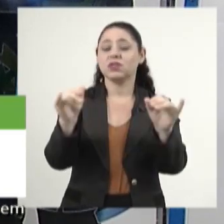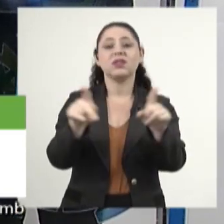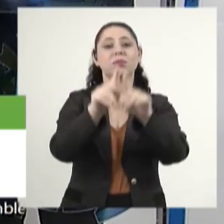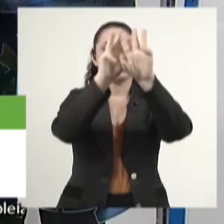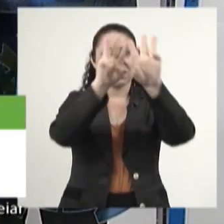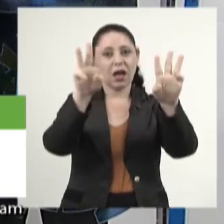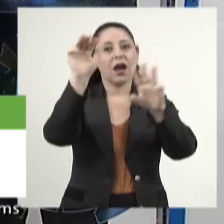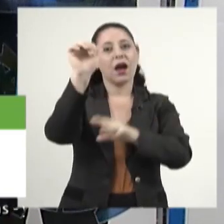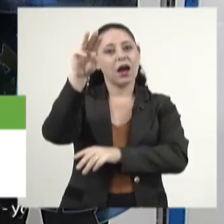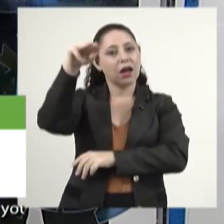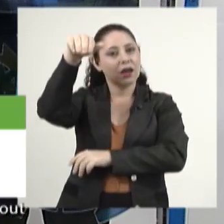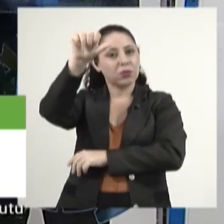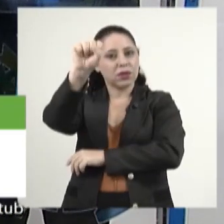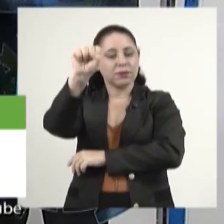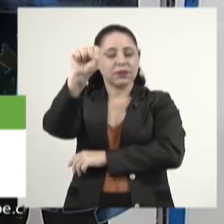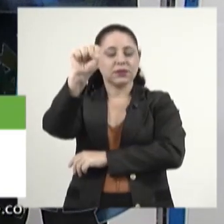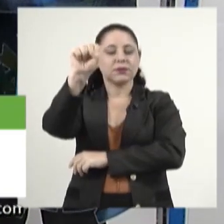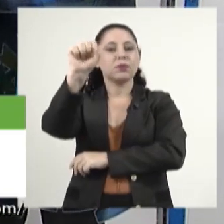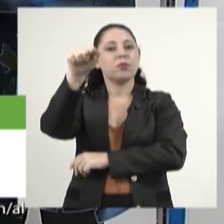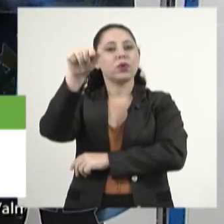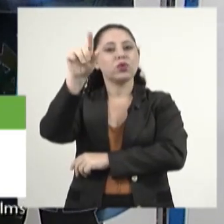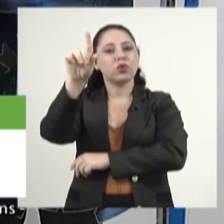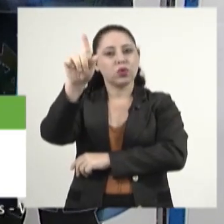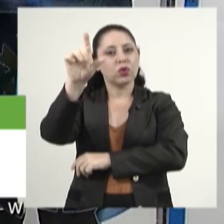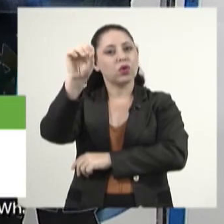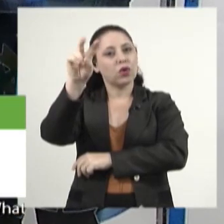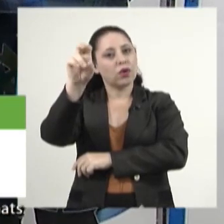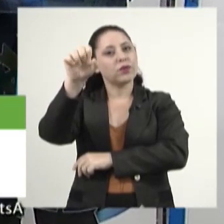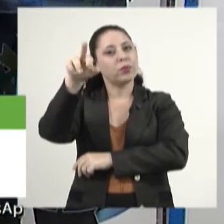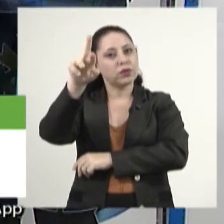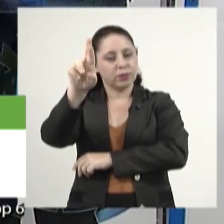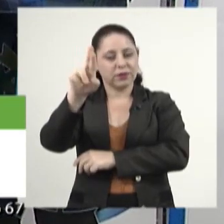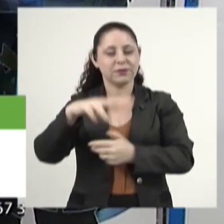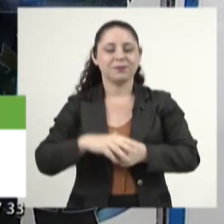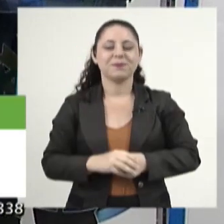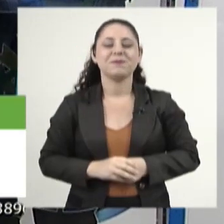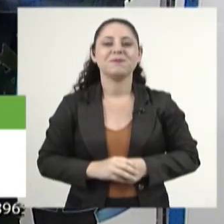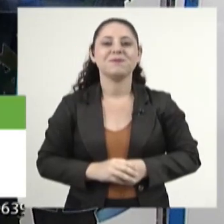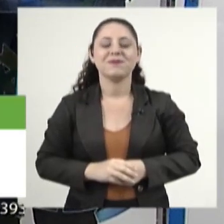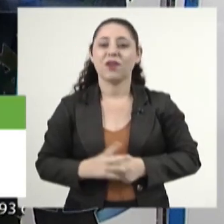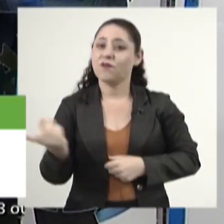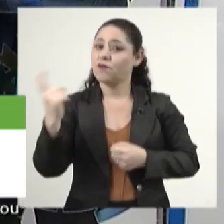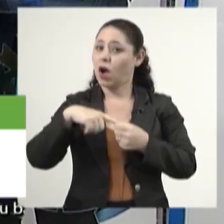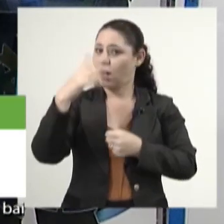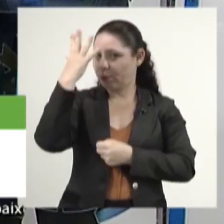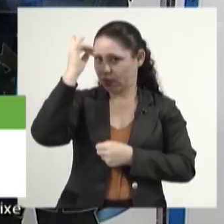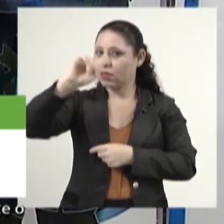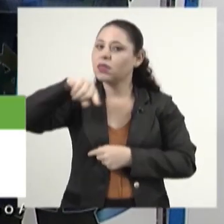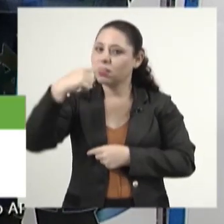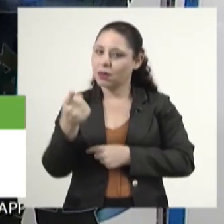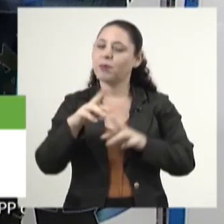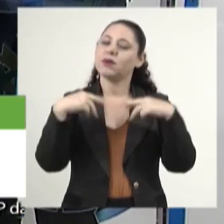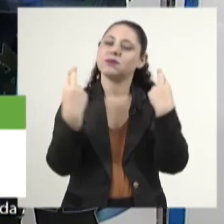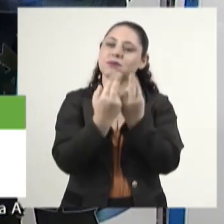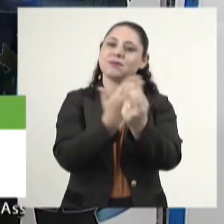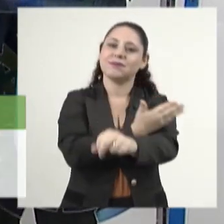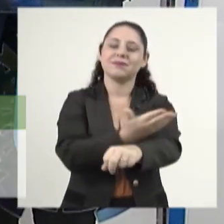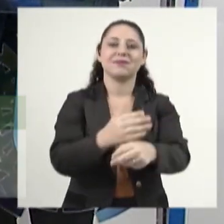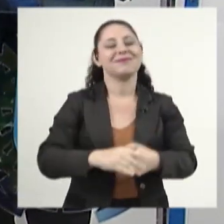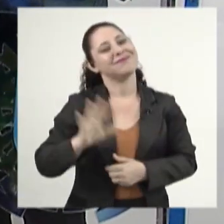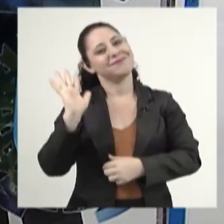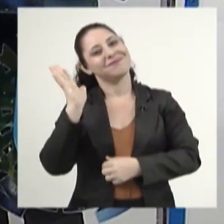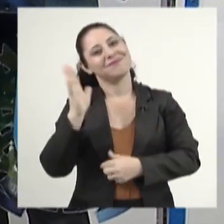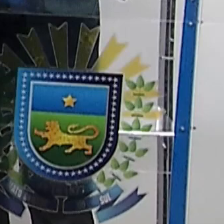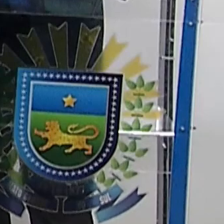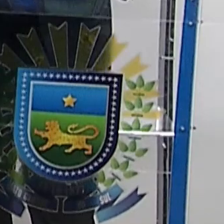nosso site, o www.al.ms.gov.br. A gente volta amanhã, logo após a sessão plenária.